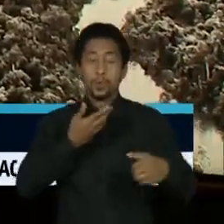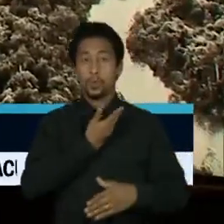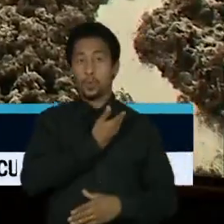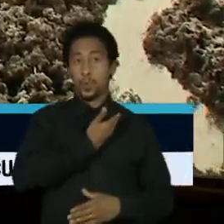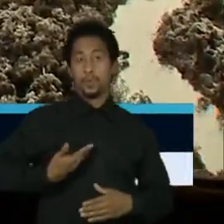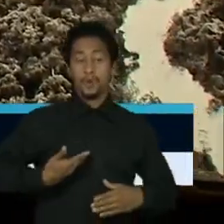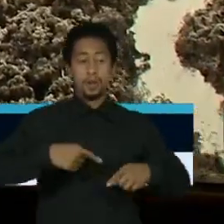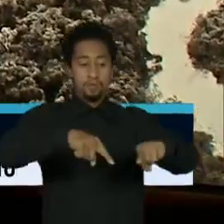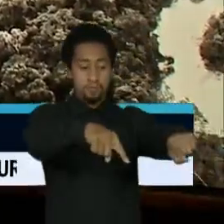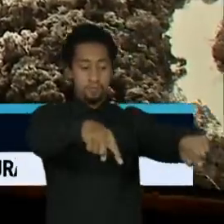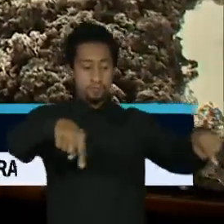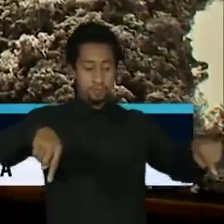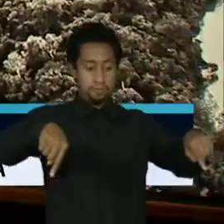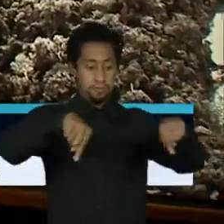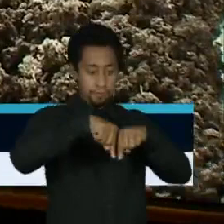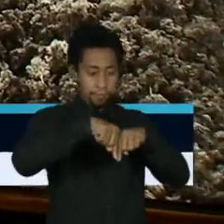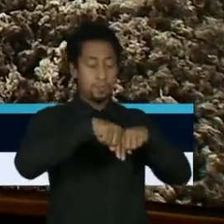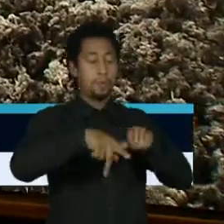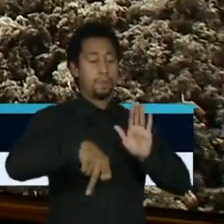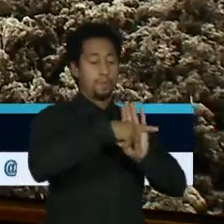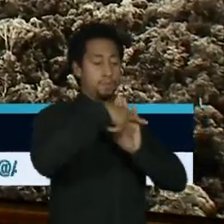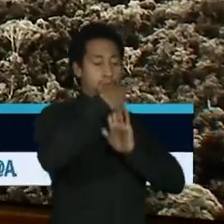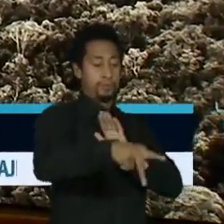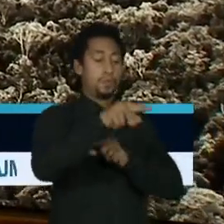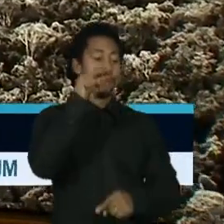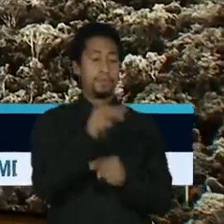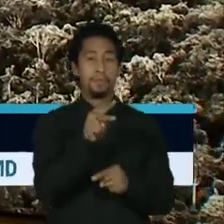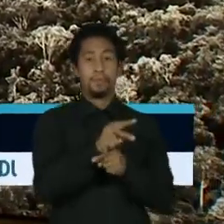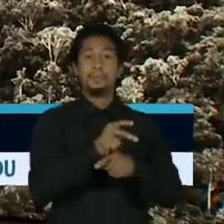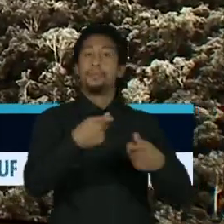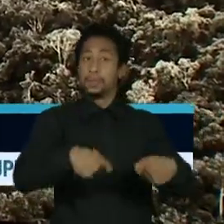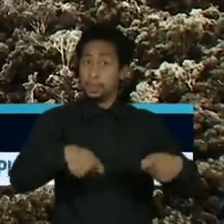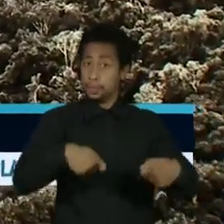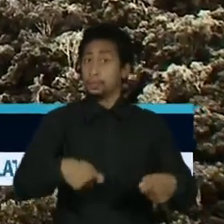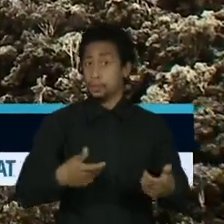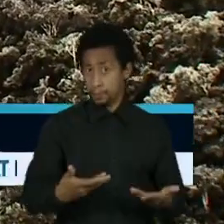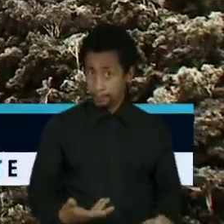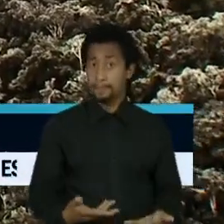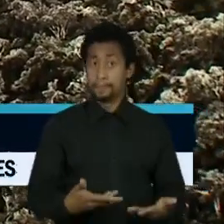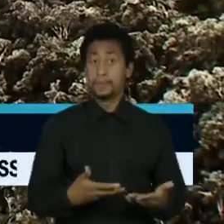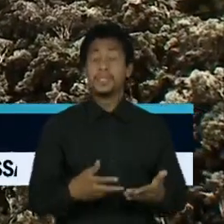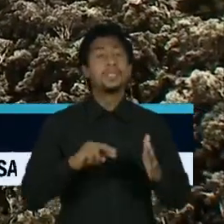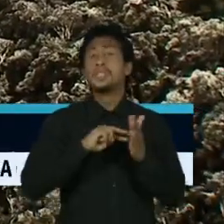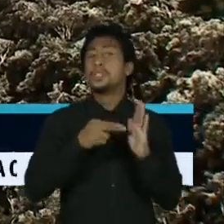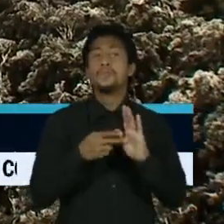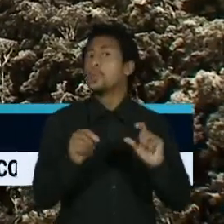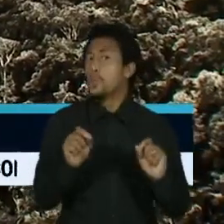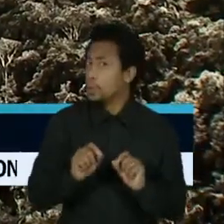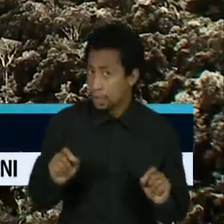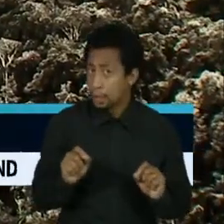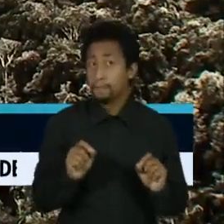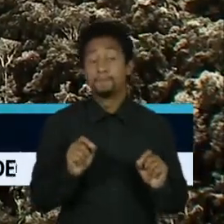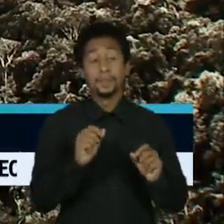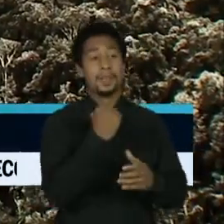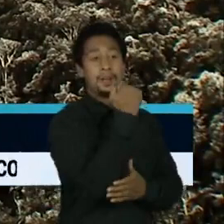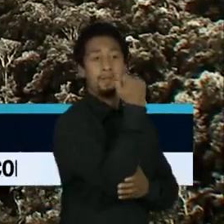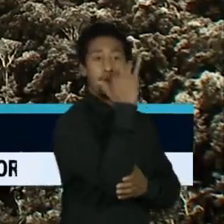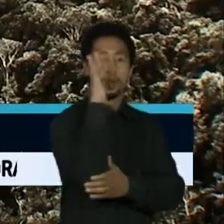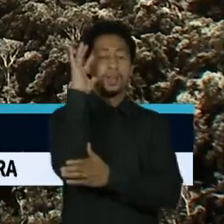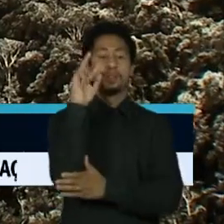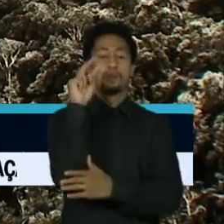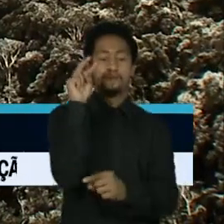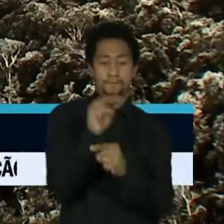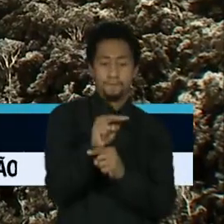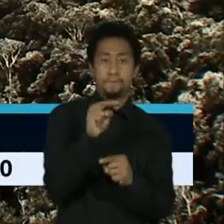terras para a proteção dos indígenas e de seus modos de vida. Isso significa preservar a floresta,